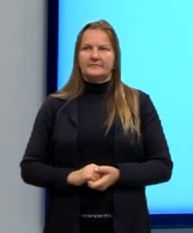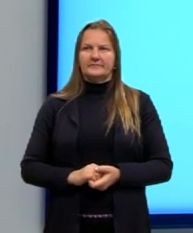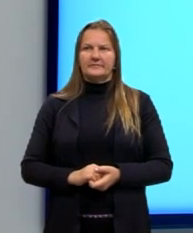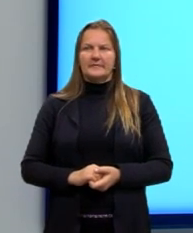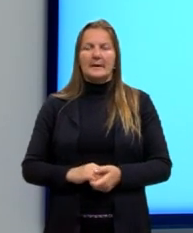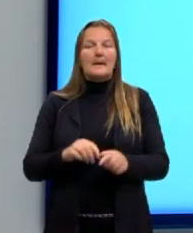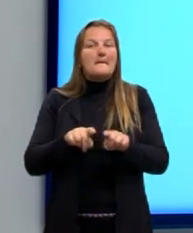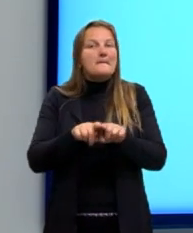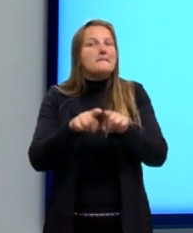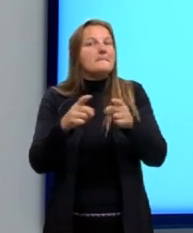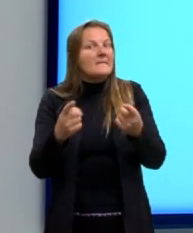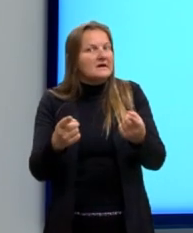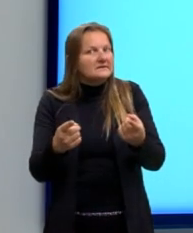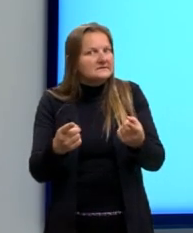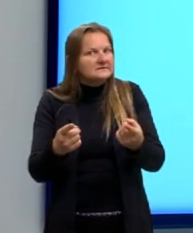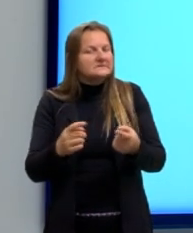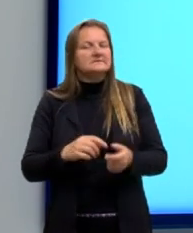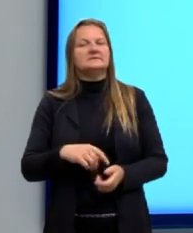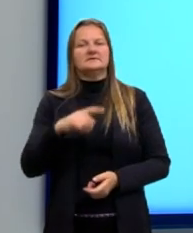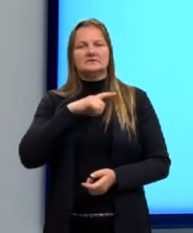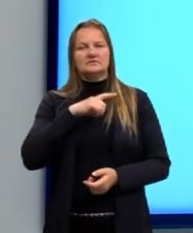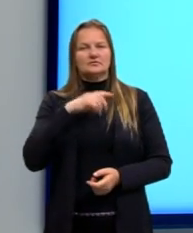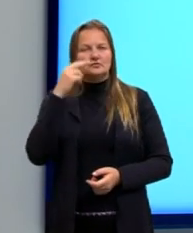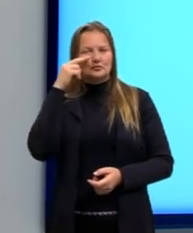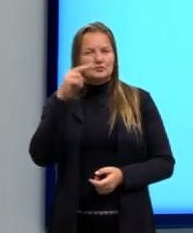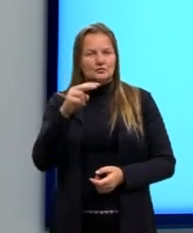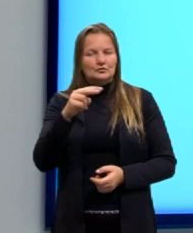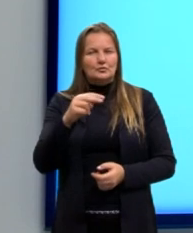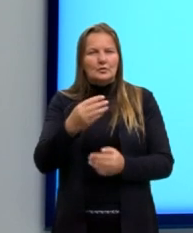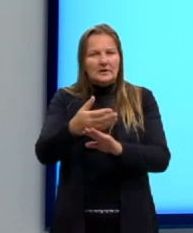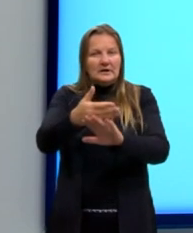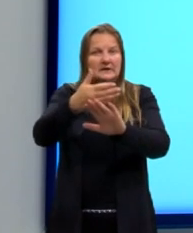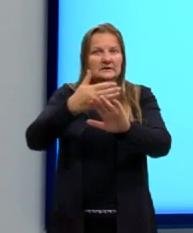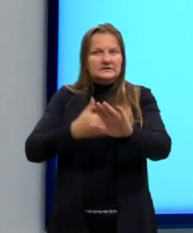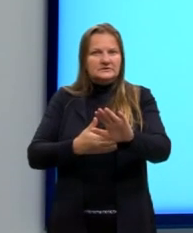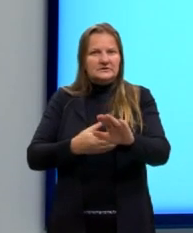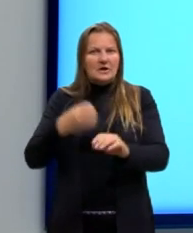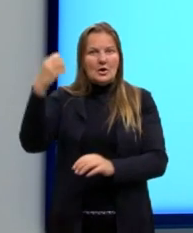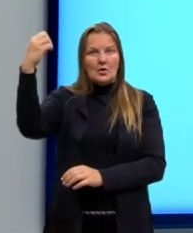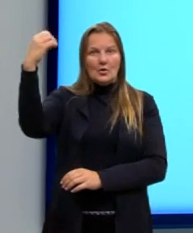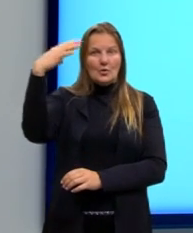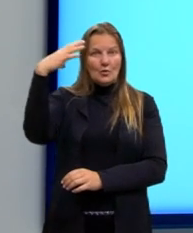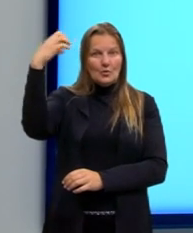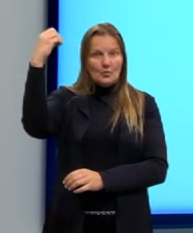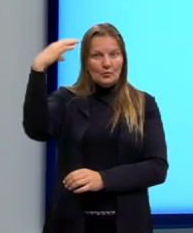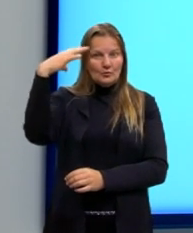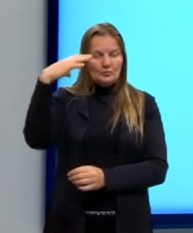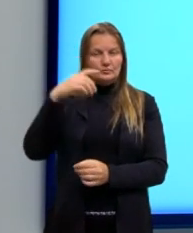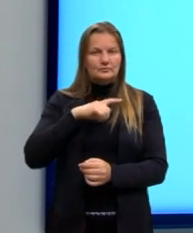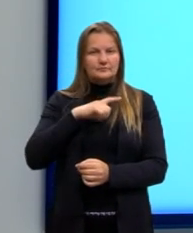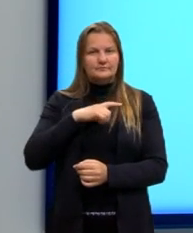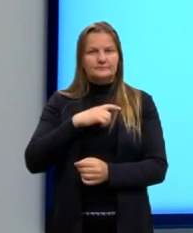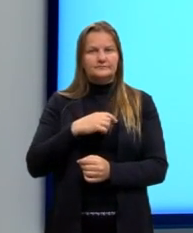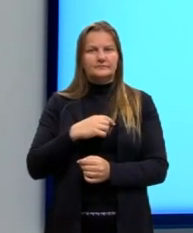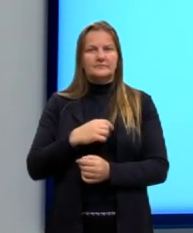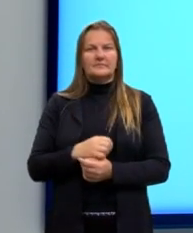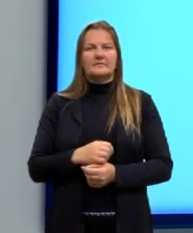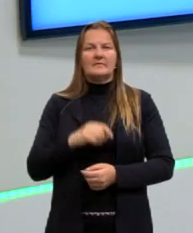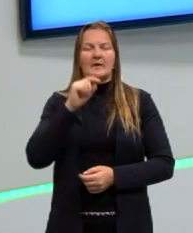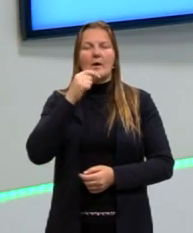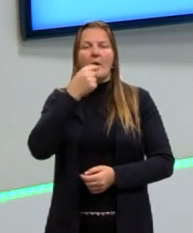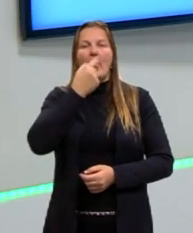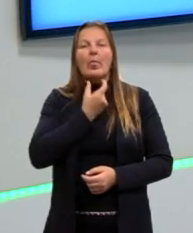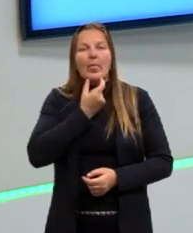Mas, como a gente já viu, né, anteriormente, a luz, depois de Einstein, em 1900